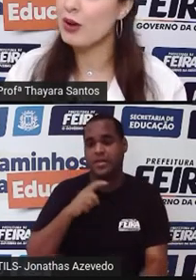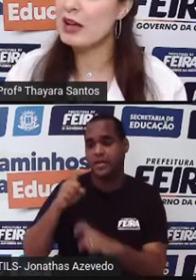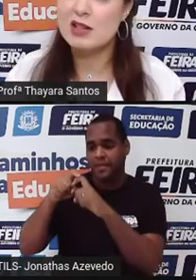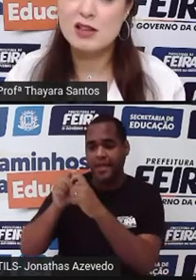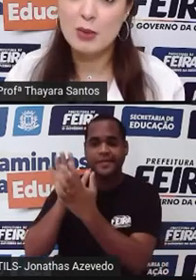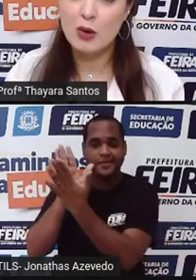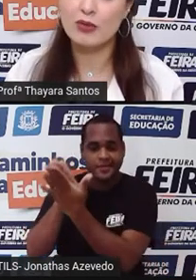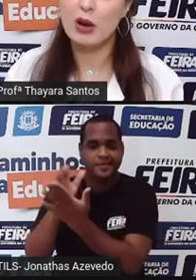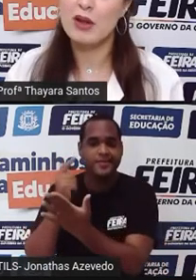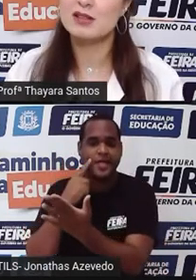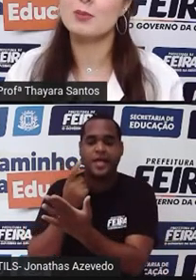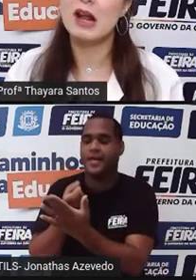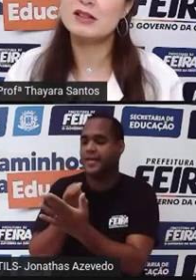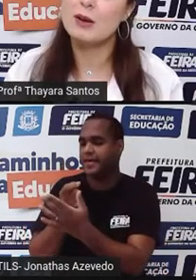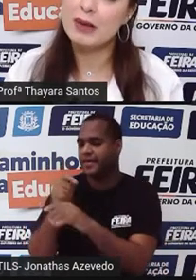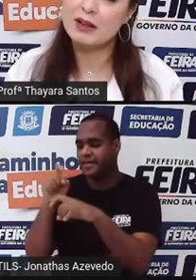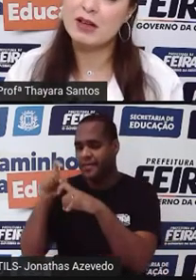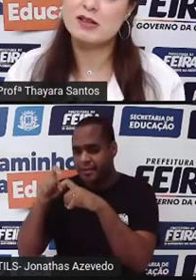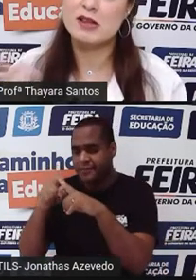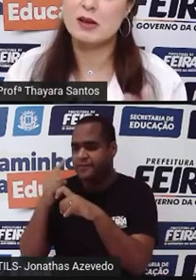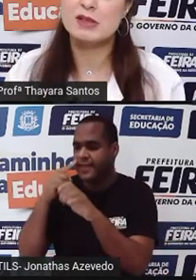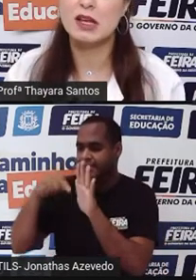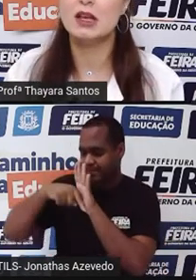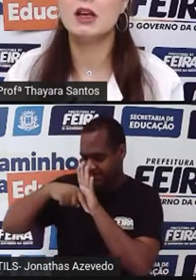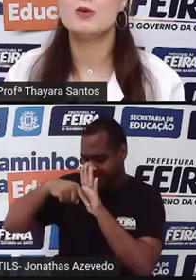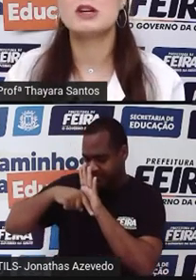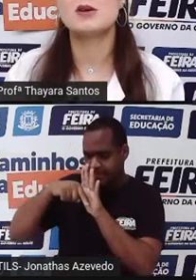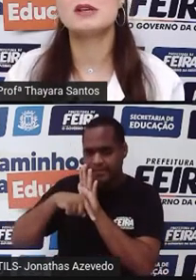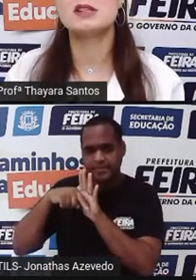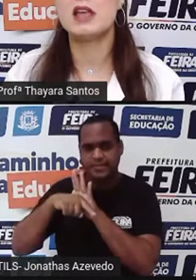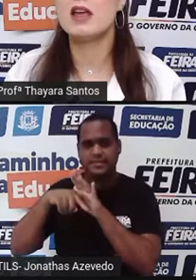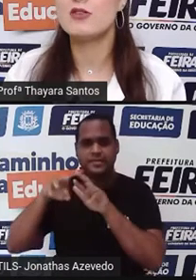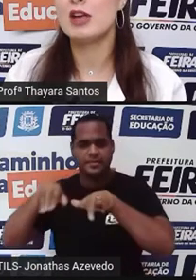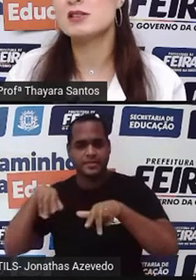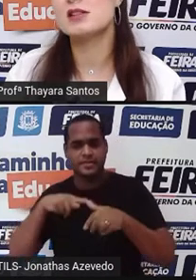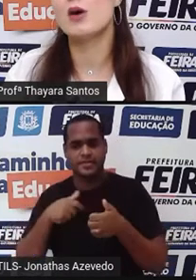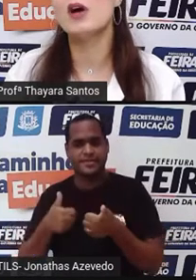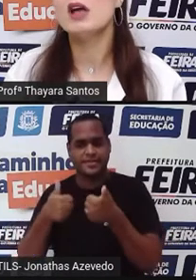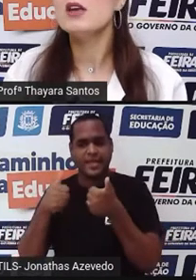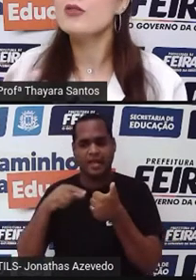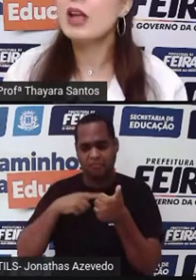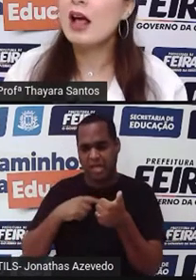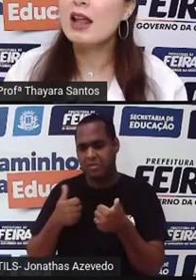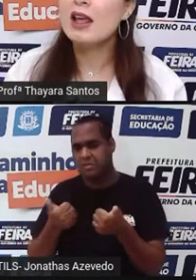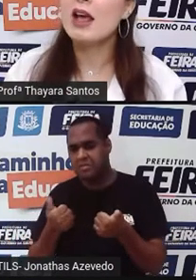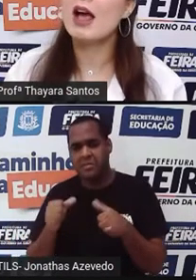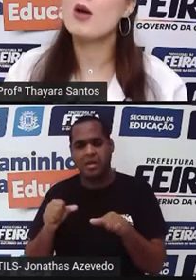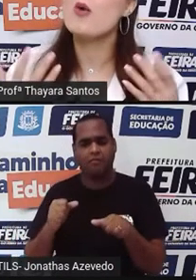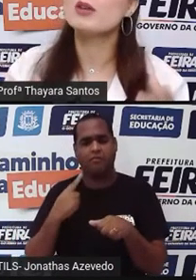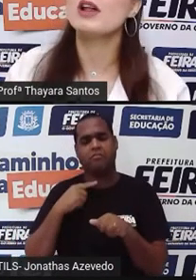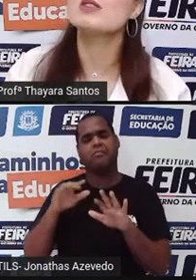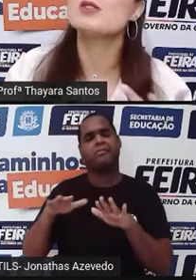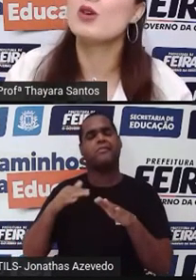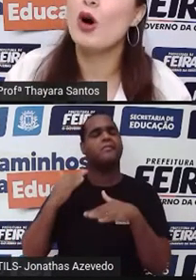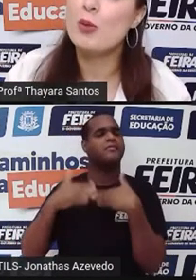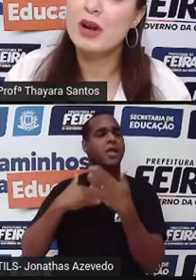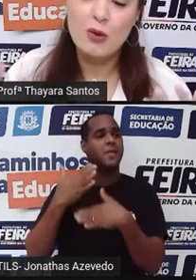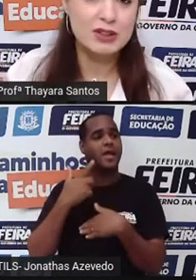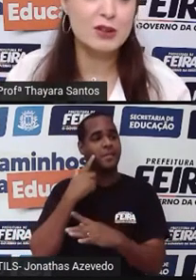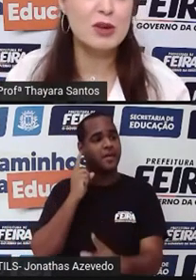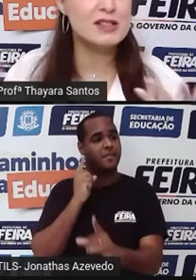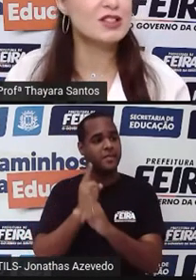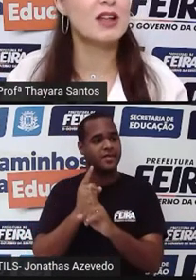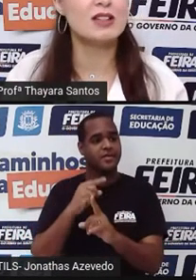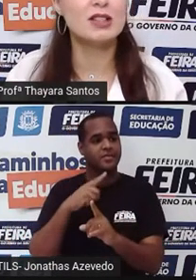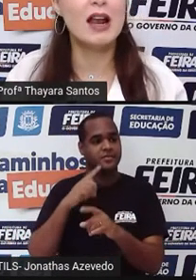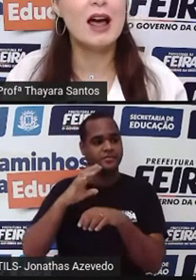médico, não faz o exame com frequência para saber, né, esses exames aí, para saber se tem a infecção e fica ali. Aí, quando ela descobre,